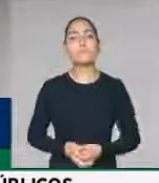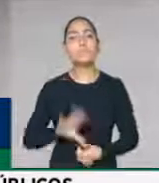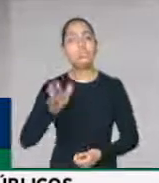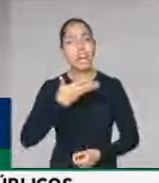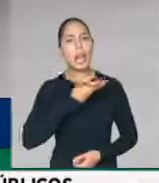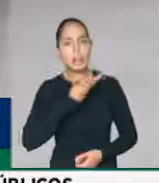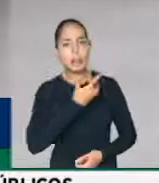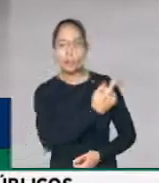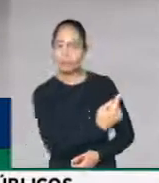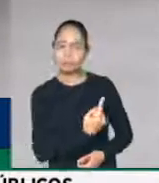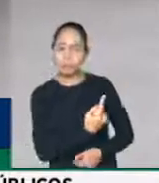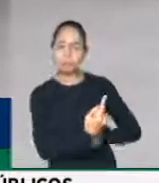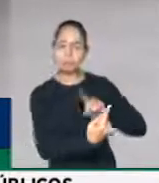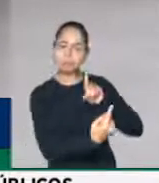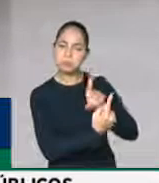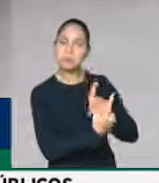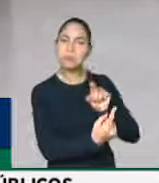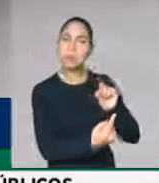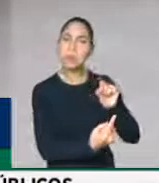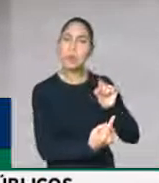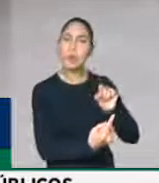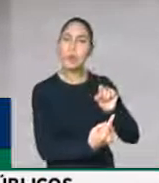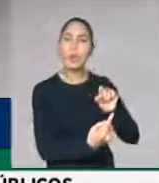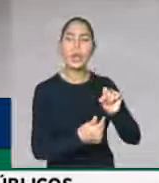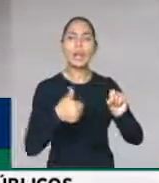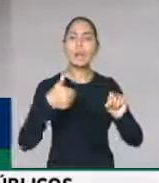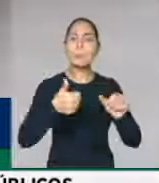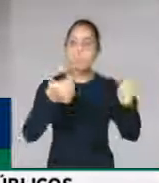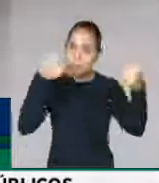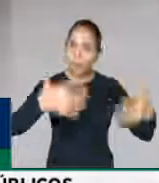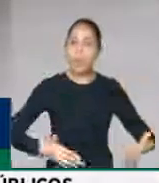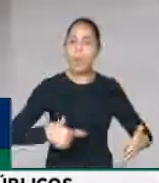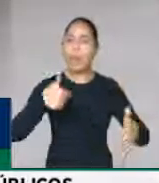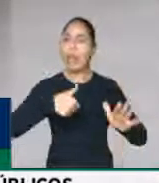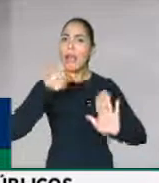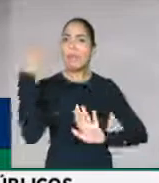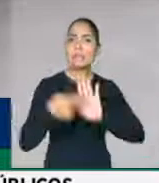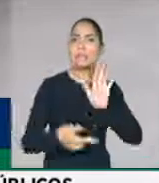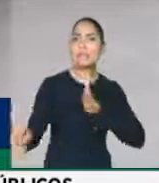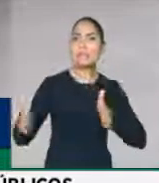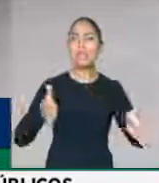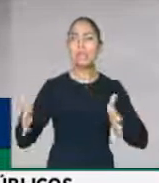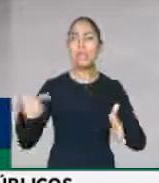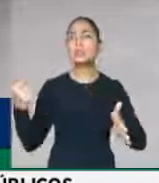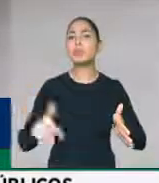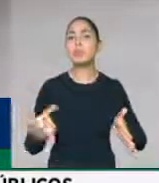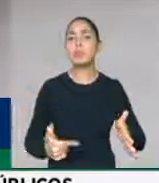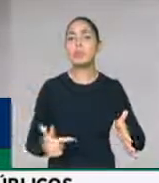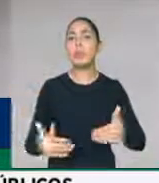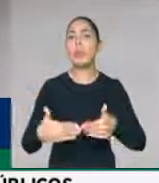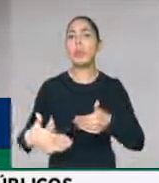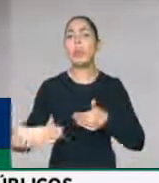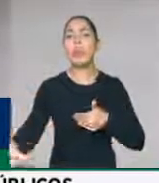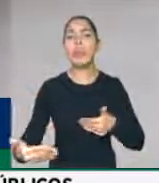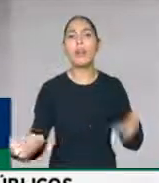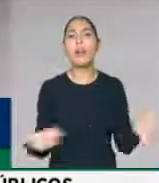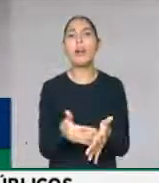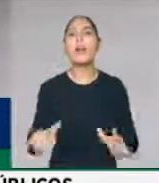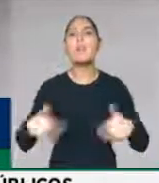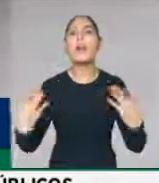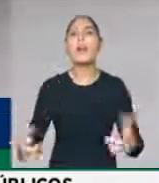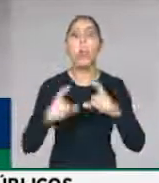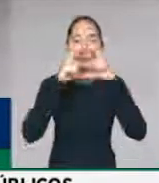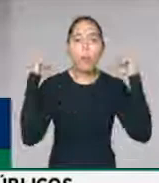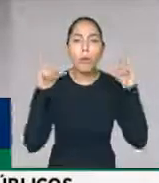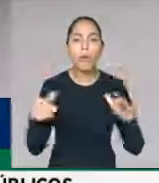é que não tem um prazo final aqui esse projeto também. Então, a obrigatória diretora de máscara, ela vai até quando? Não está claro